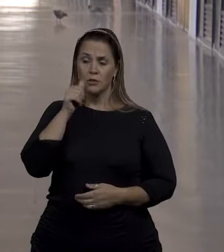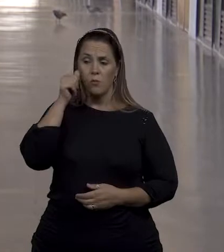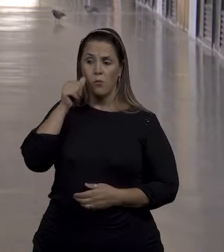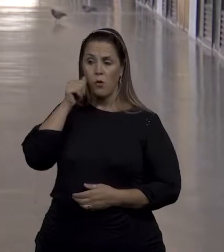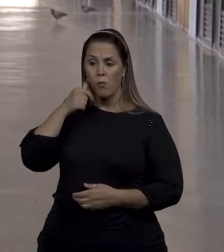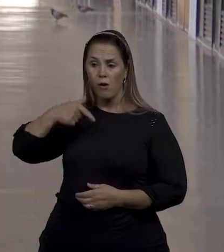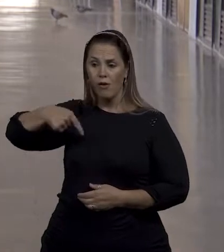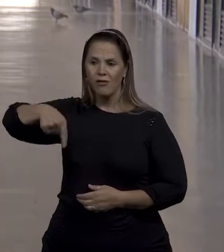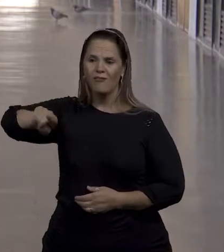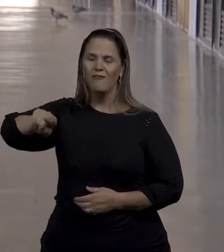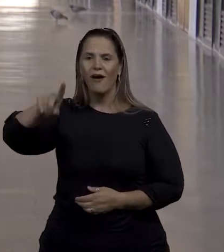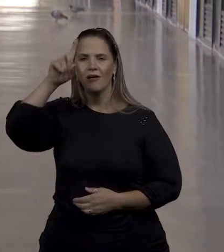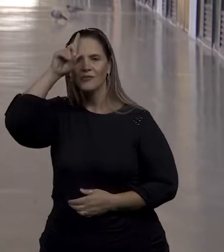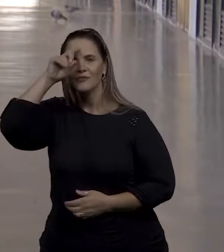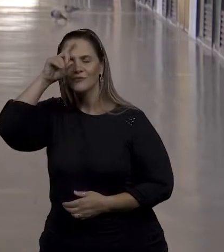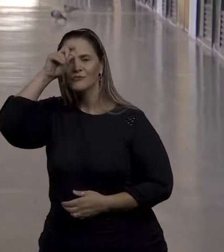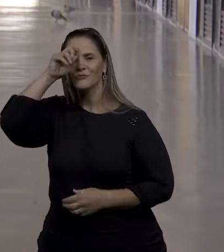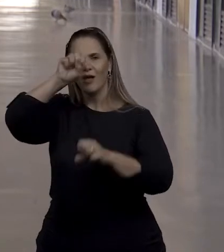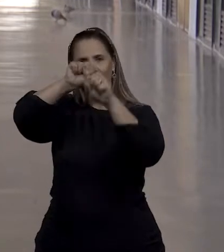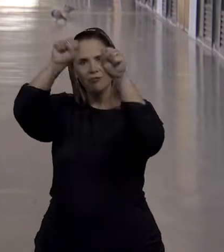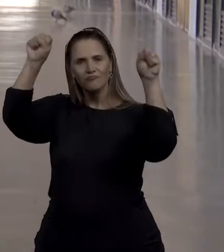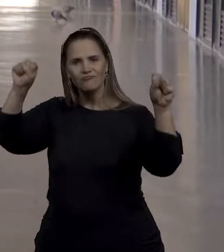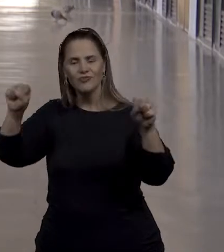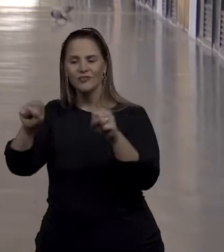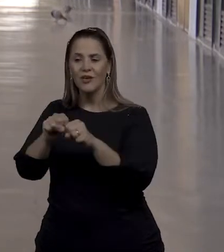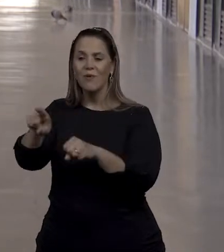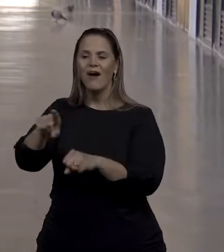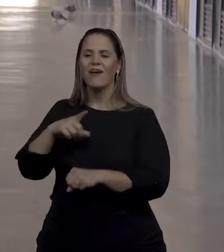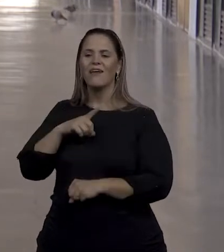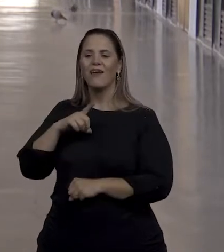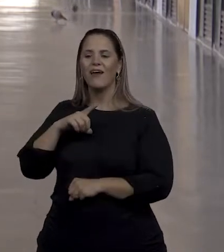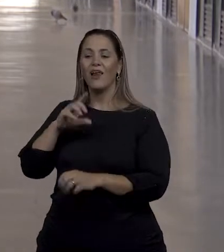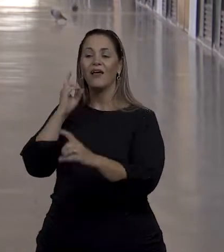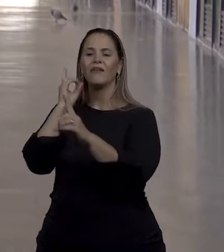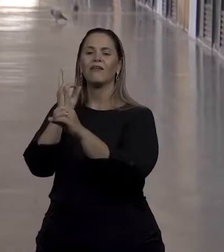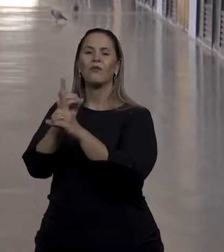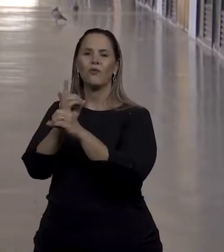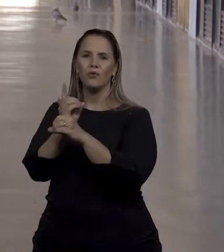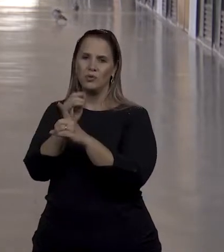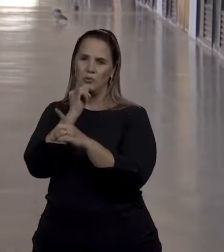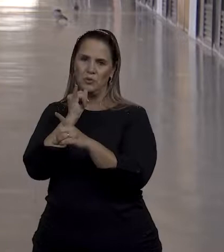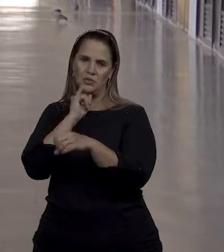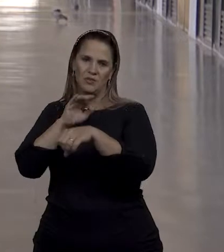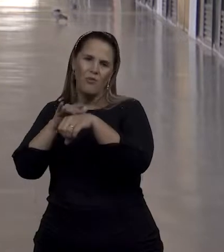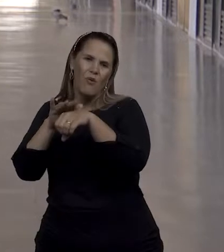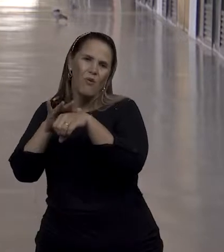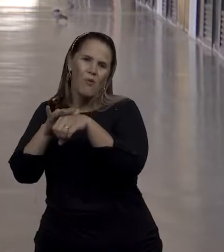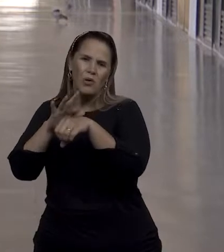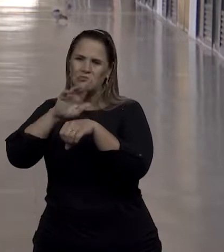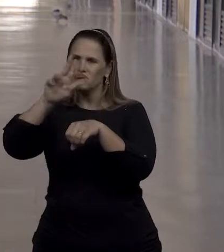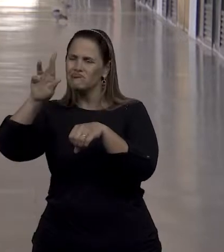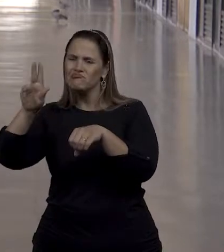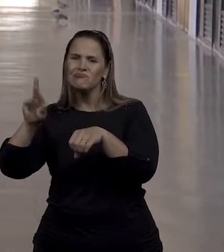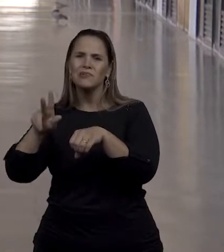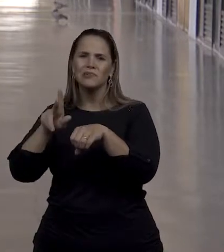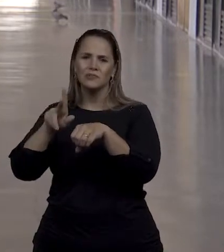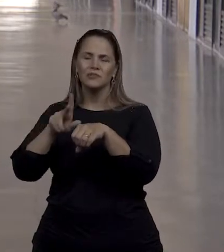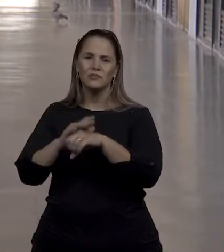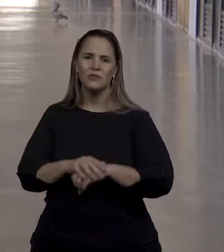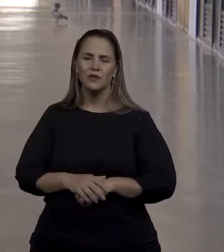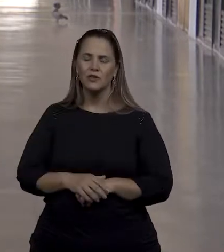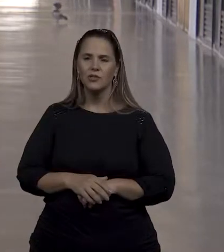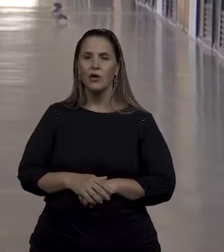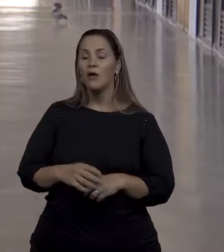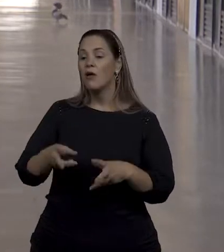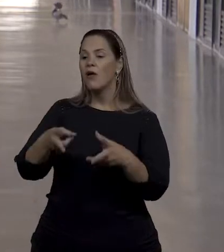mulher que vai acessar um serviço de saúde e aí é diagnosticado uma determinada DST ou uma determinada situação de